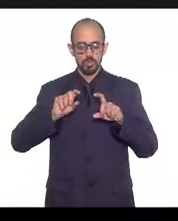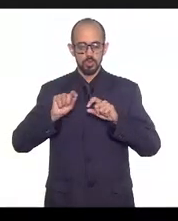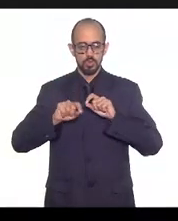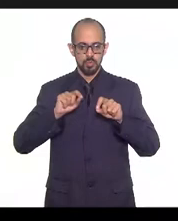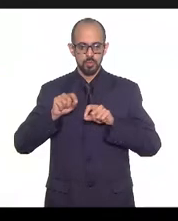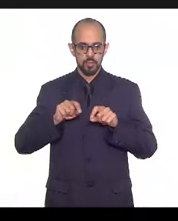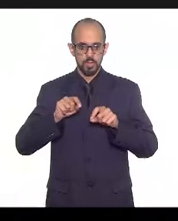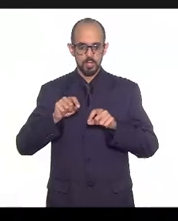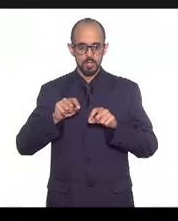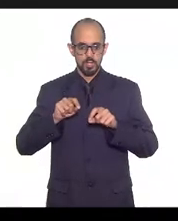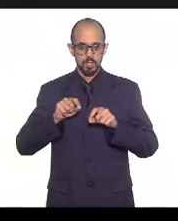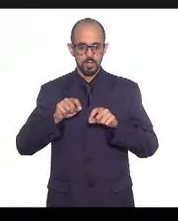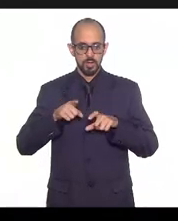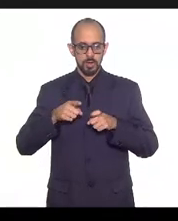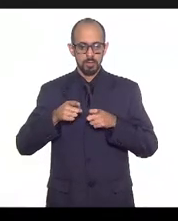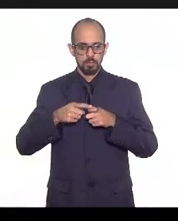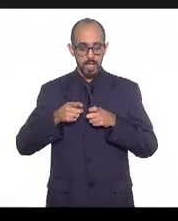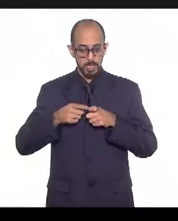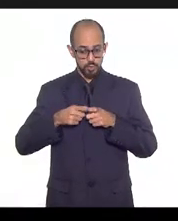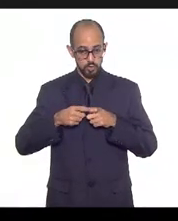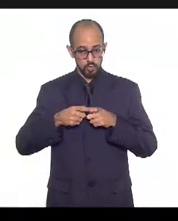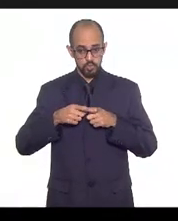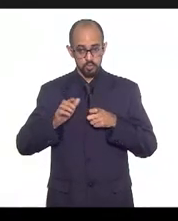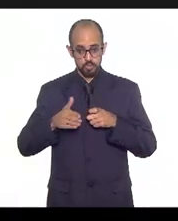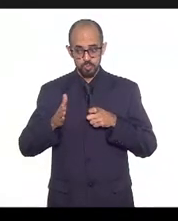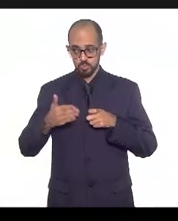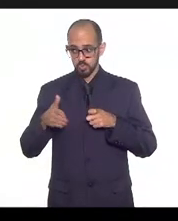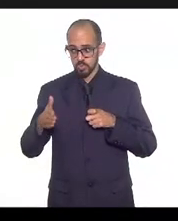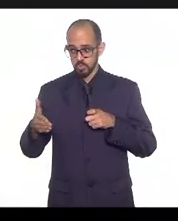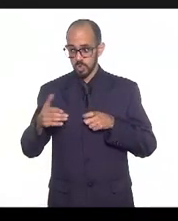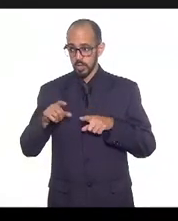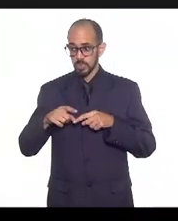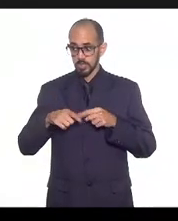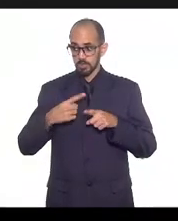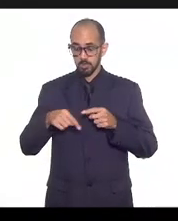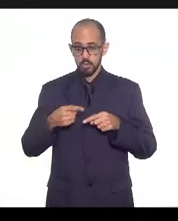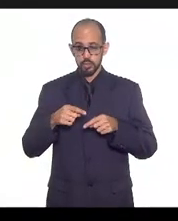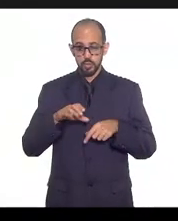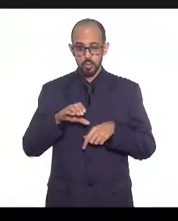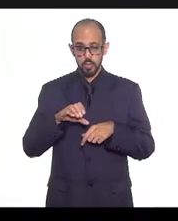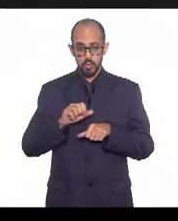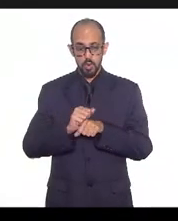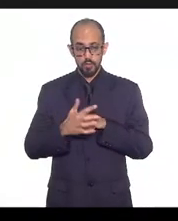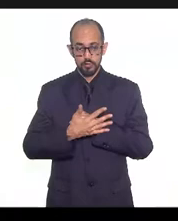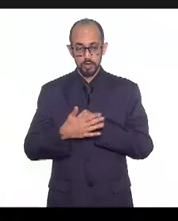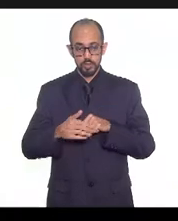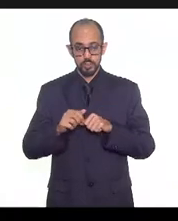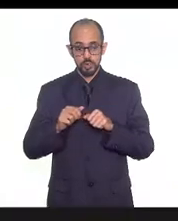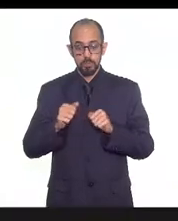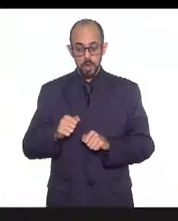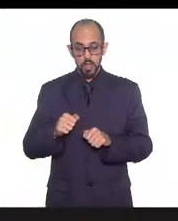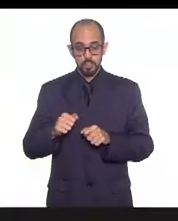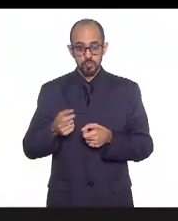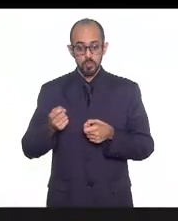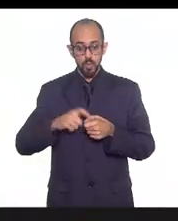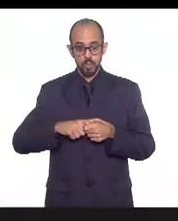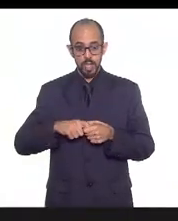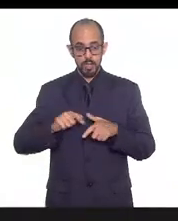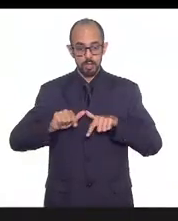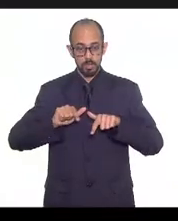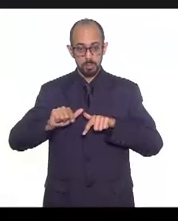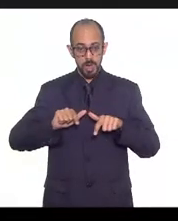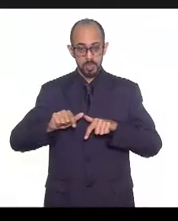periodicamente nos médicos periódicos, como no pós-covid. Quem teve covid só pode retornar se passar por exame